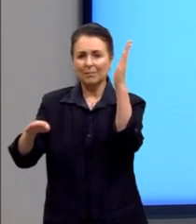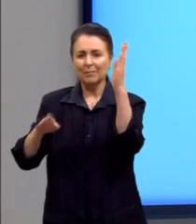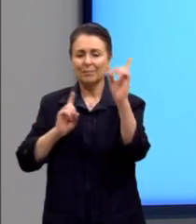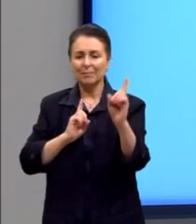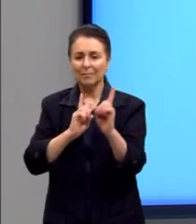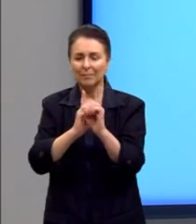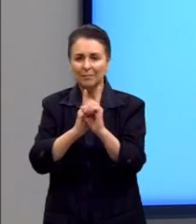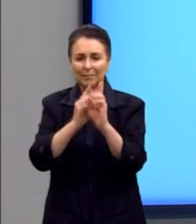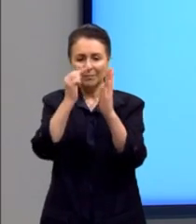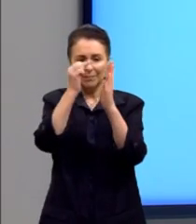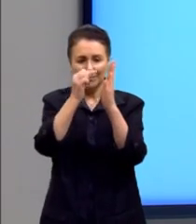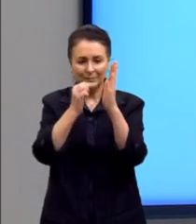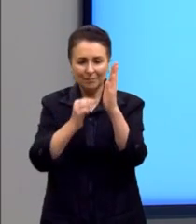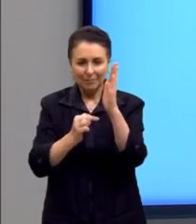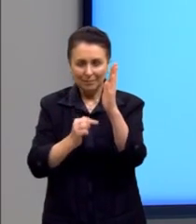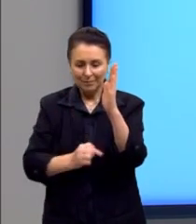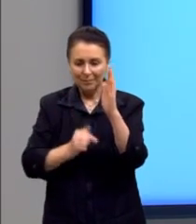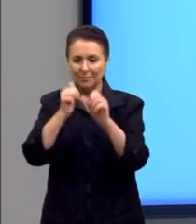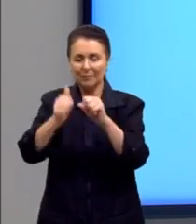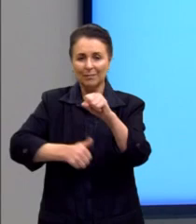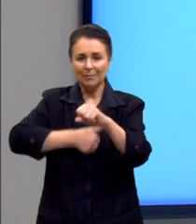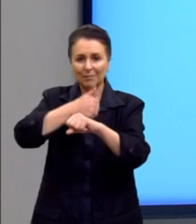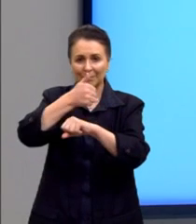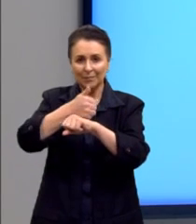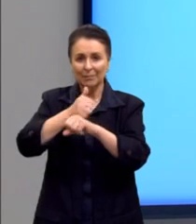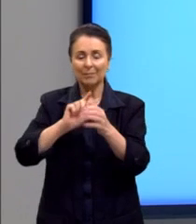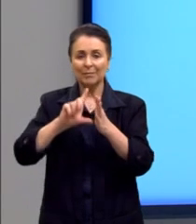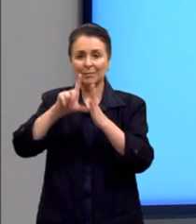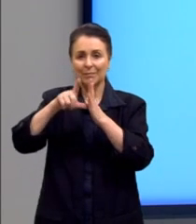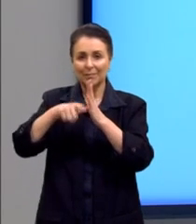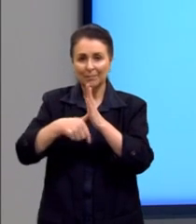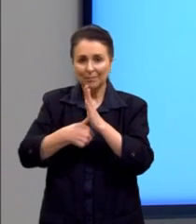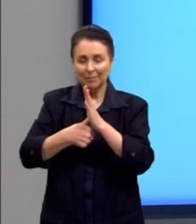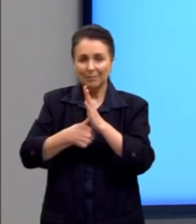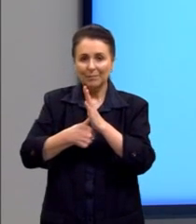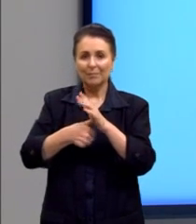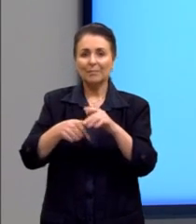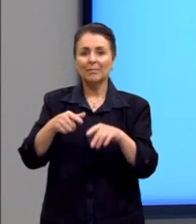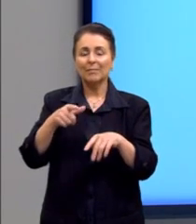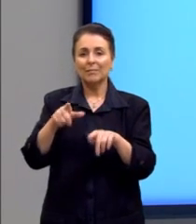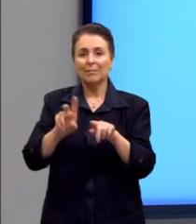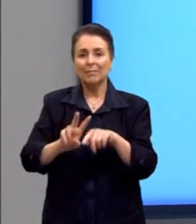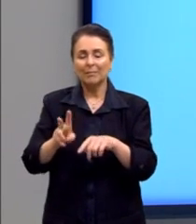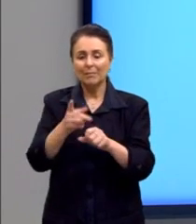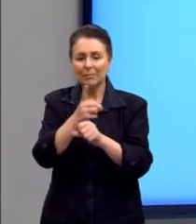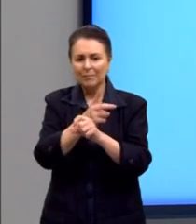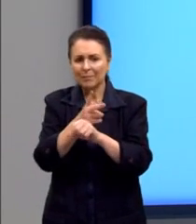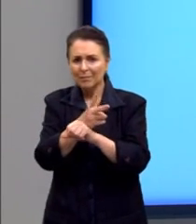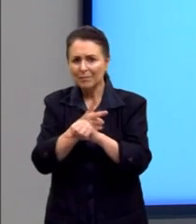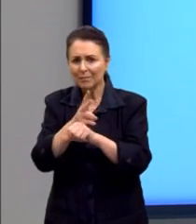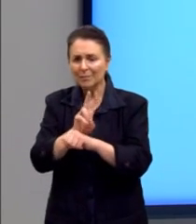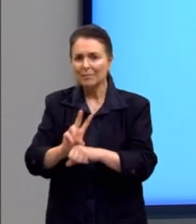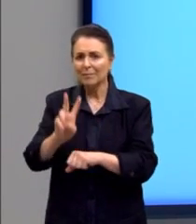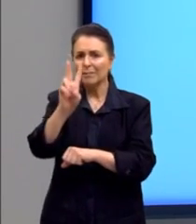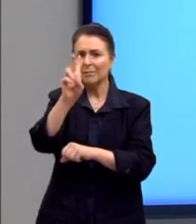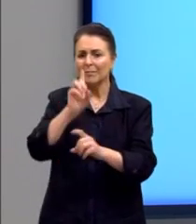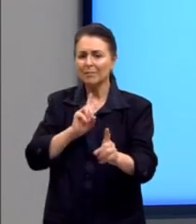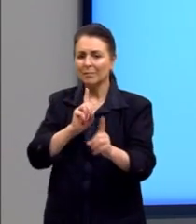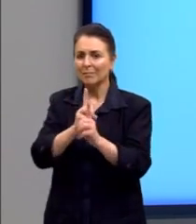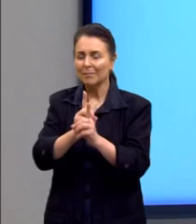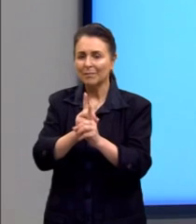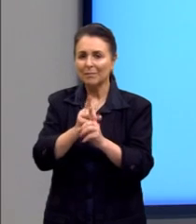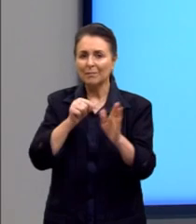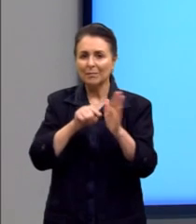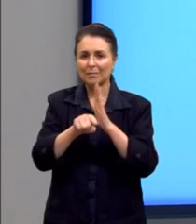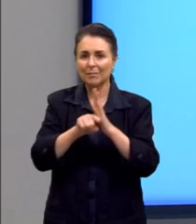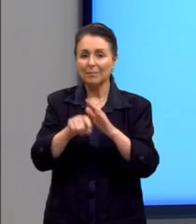coordenadas fazer substituição e depois nós buscamos ali o valor que nós queríamos descobrir na questão, né?